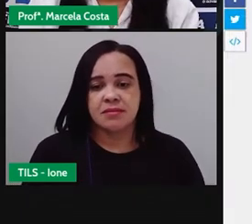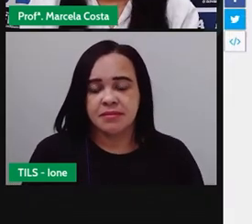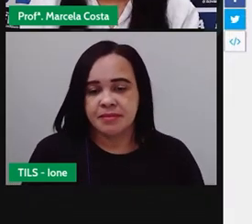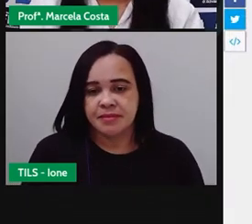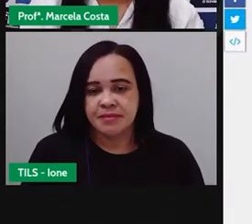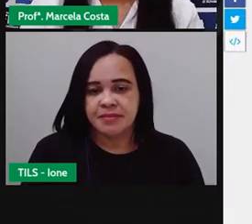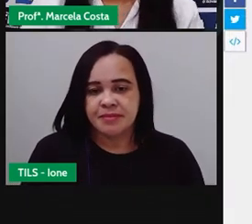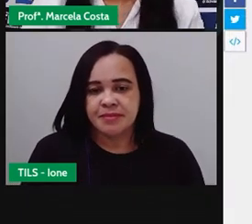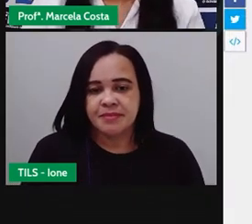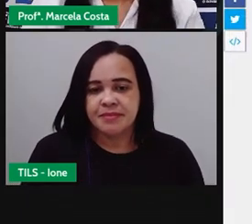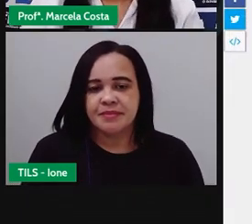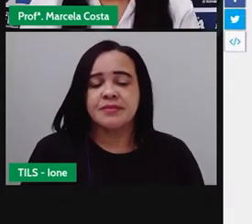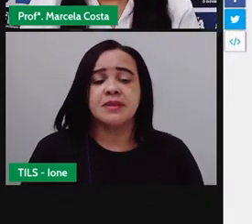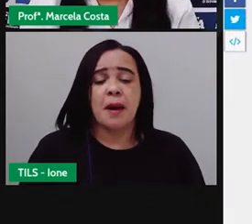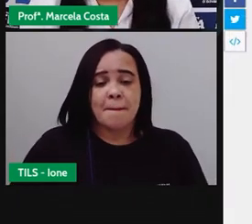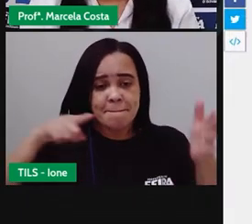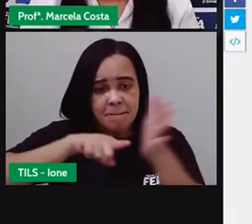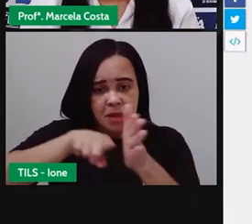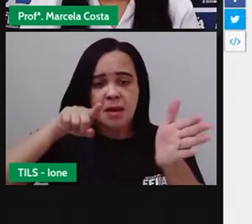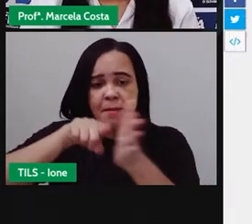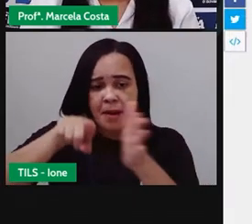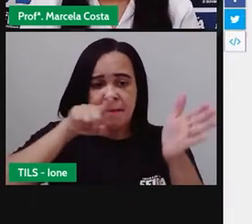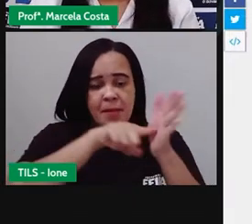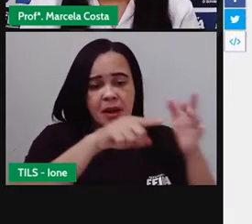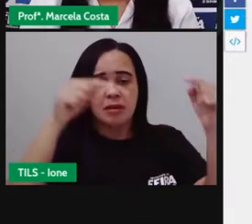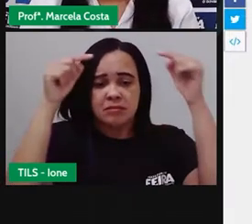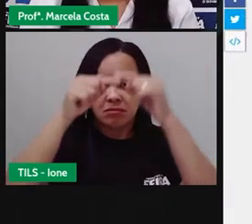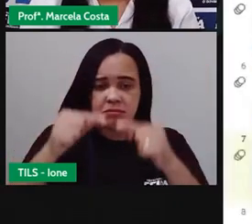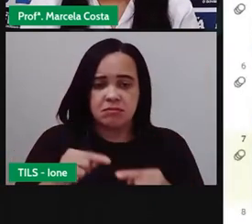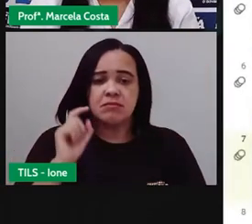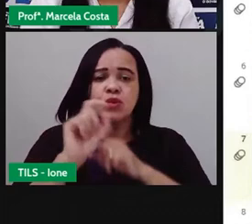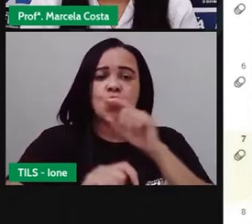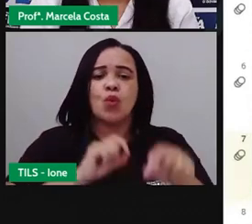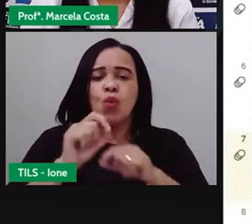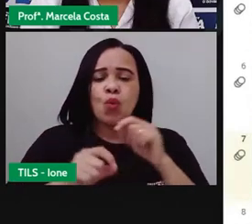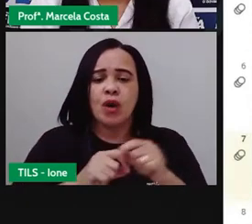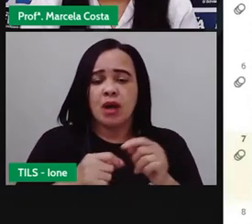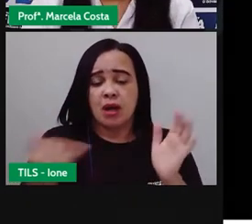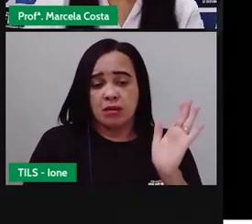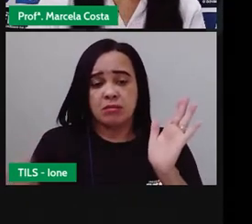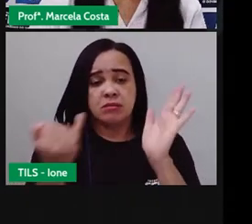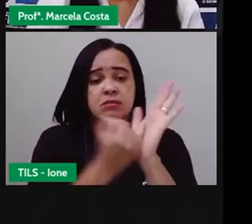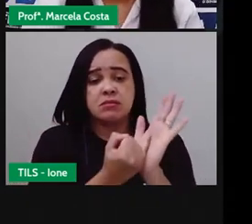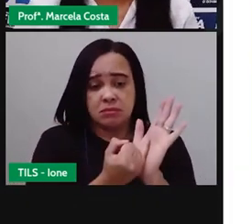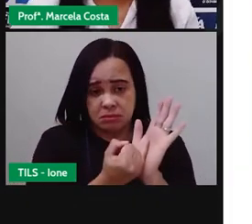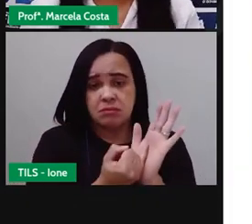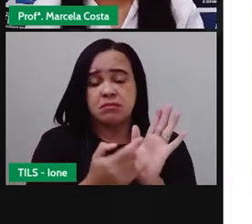todas as perguntas relacionadas à identificação